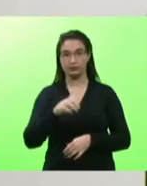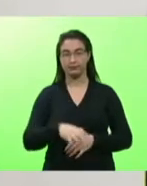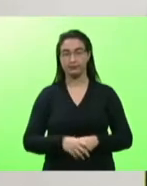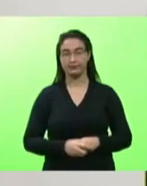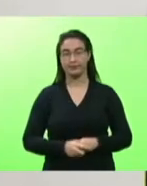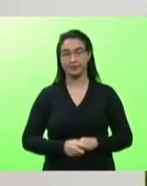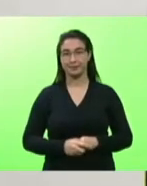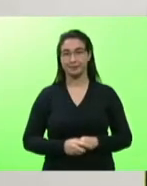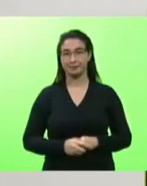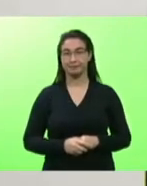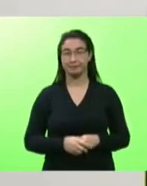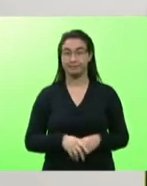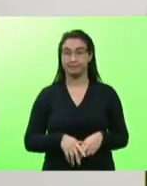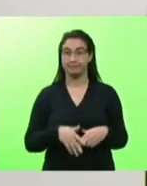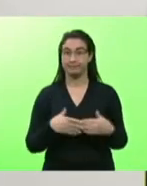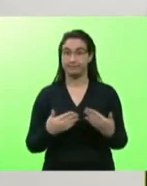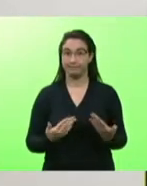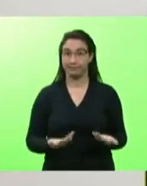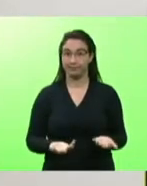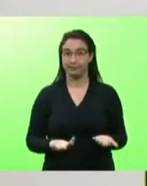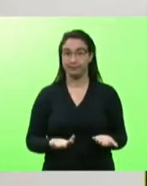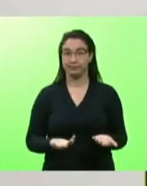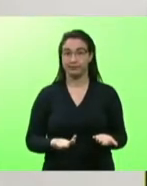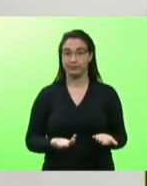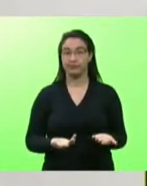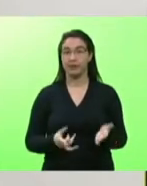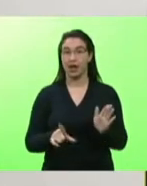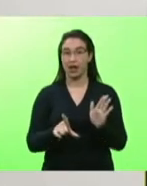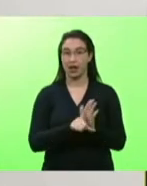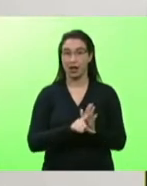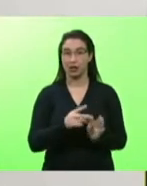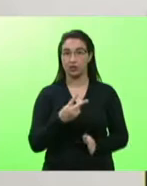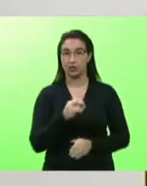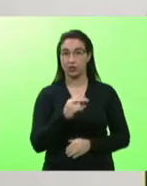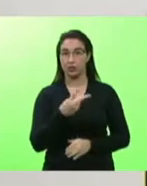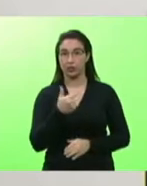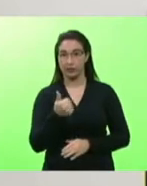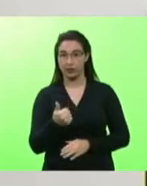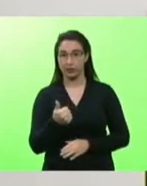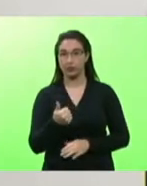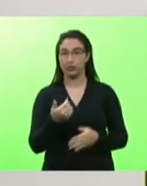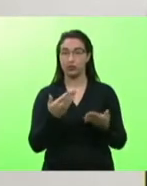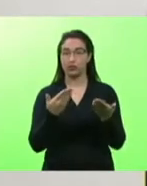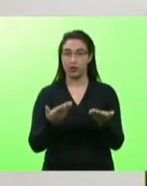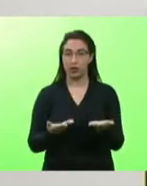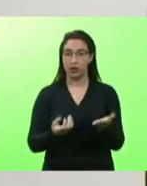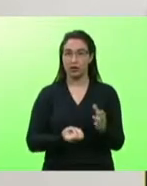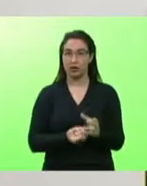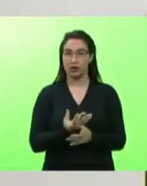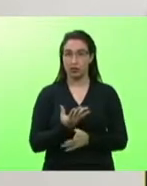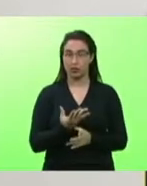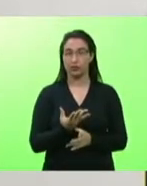a Lei Orçamentária 2021, sancionada pelo presidente Jair Bolsonaro,